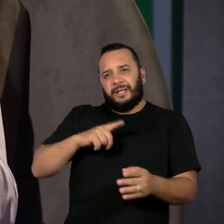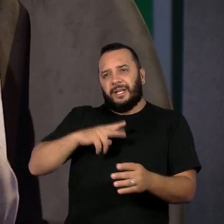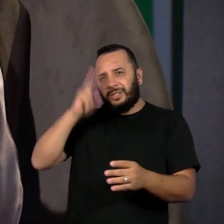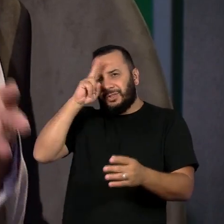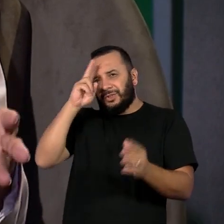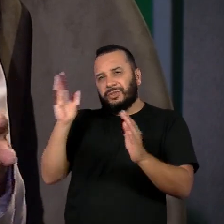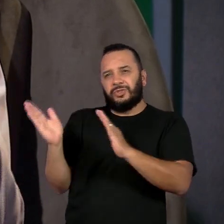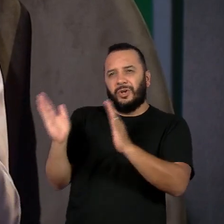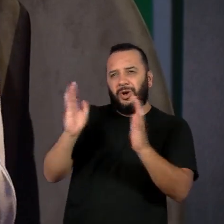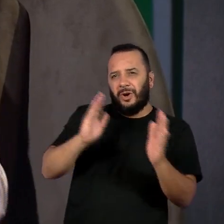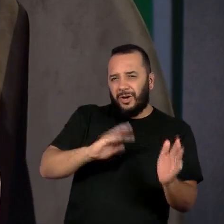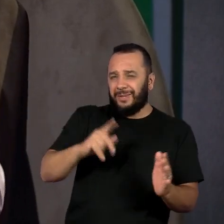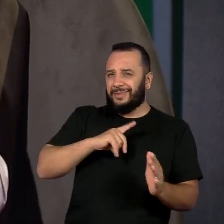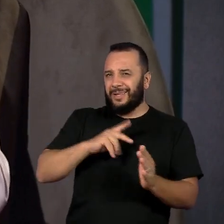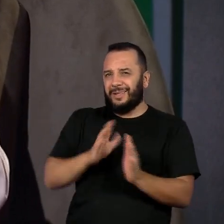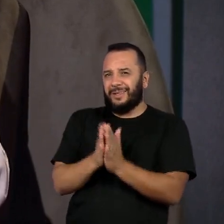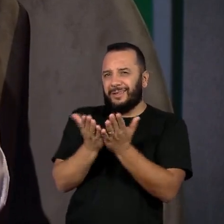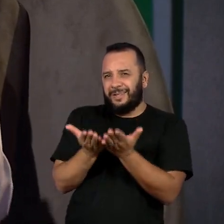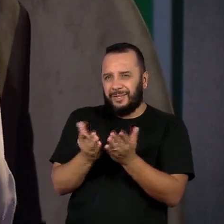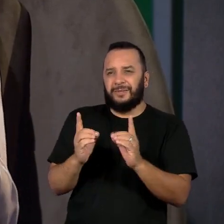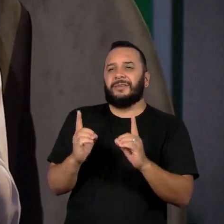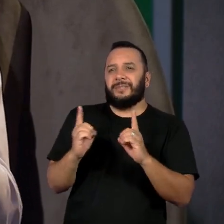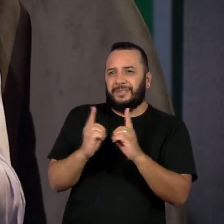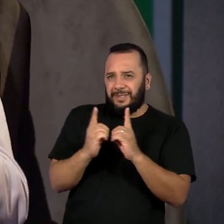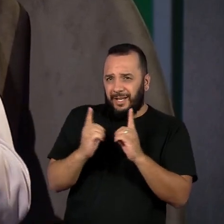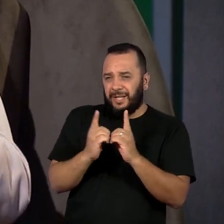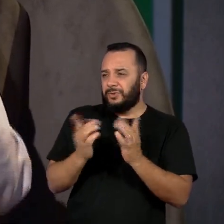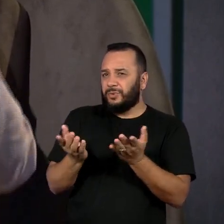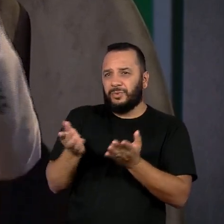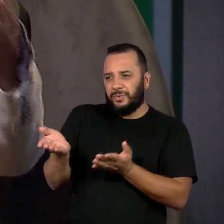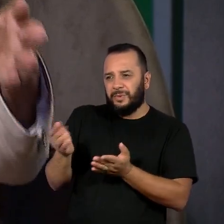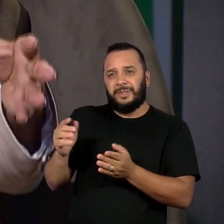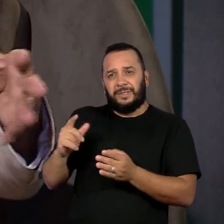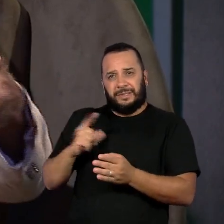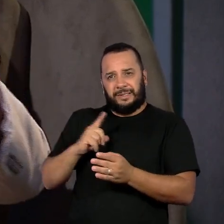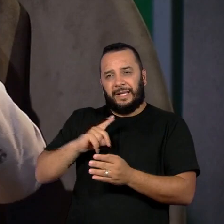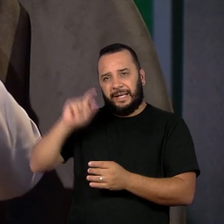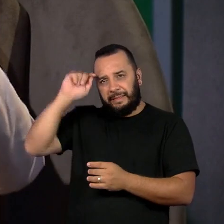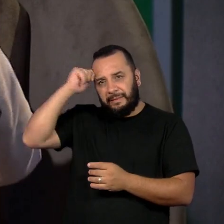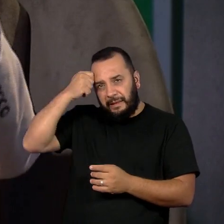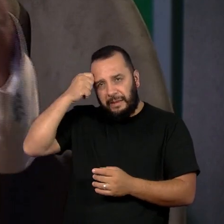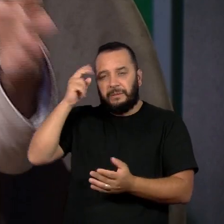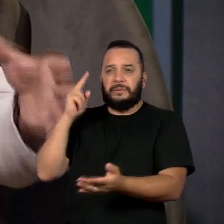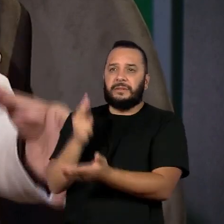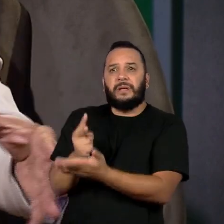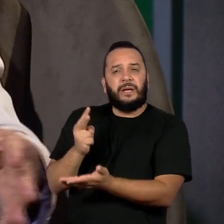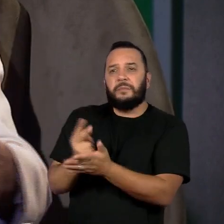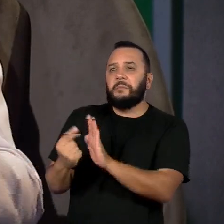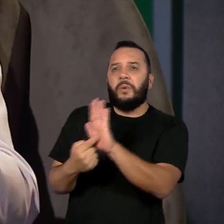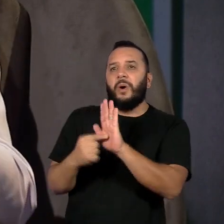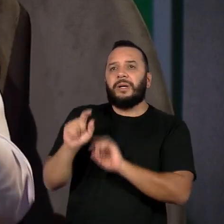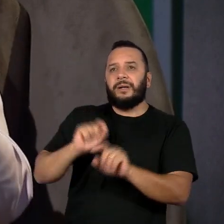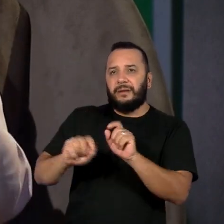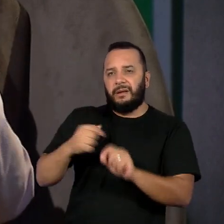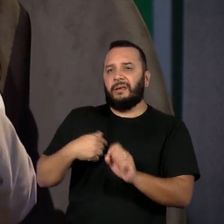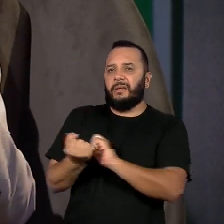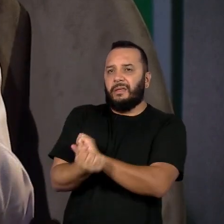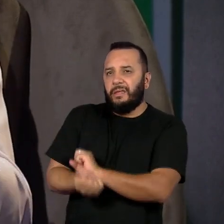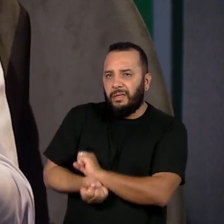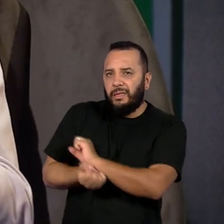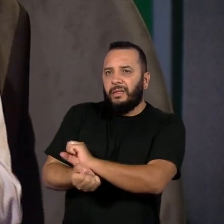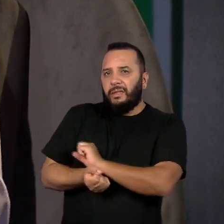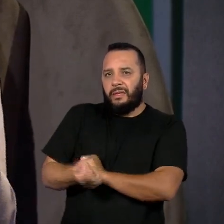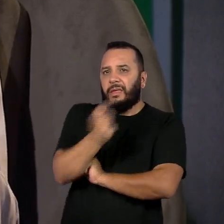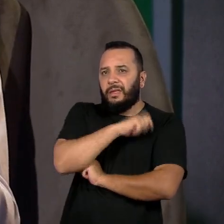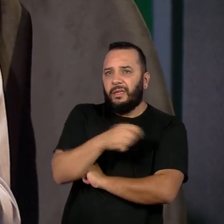quando a pega os livros didáticos, nós temos a figura do negro lá no eito, no processo da escravidão,